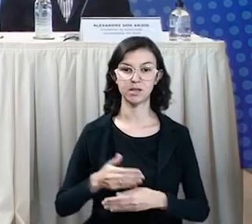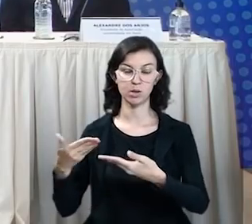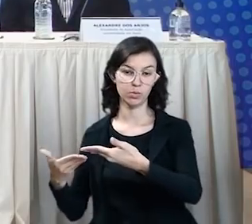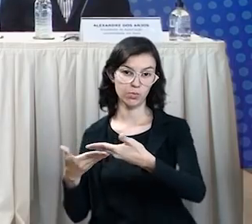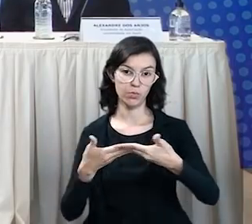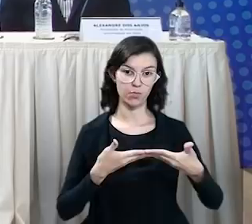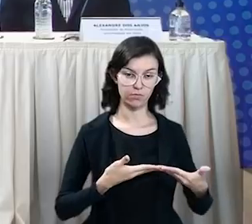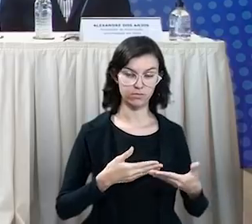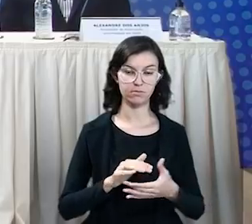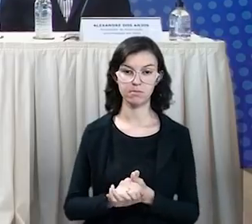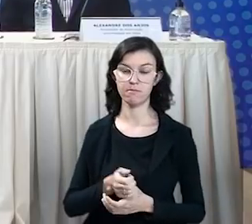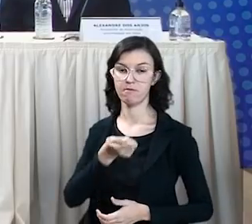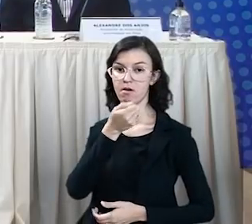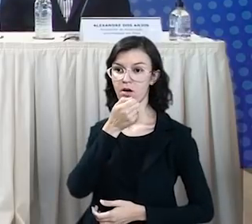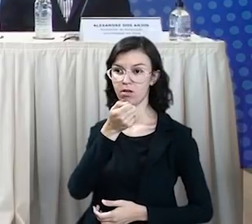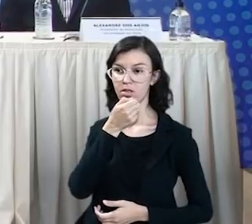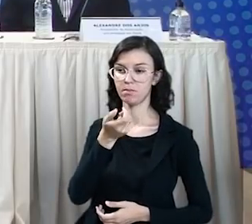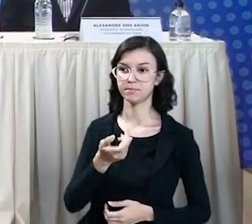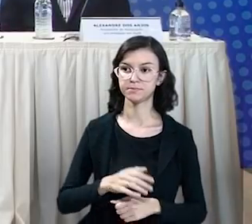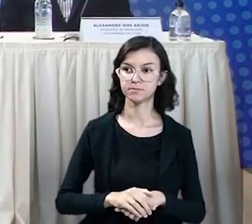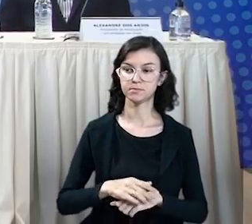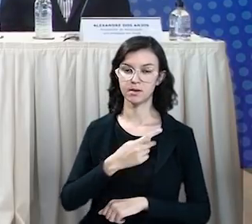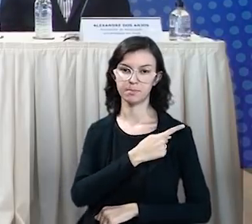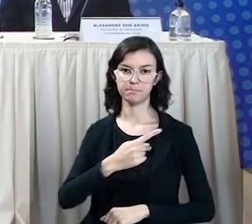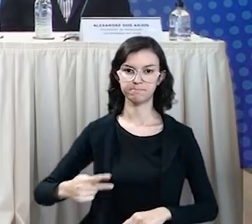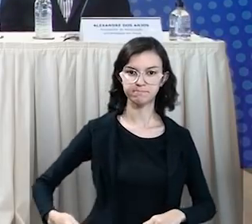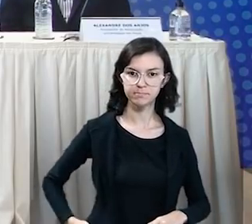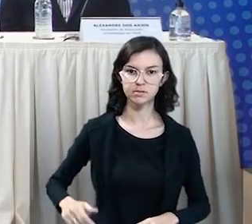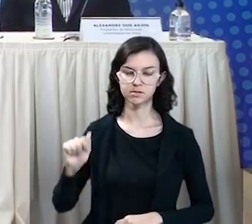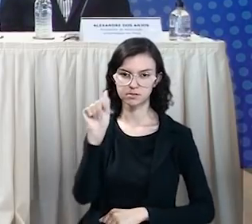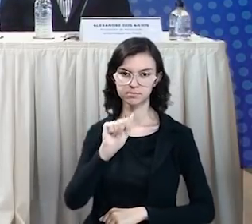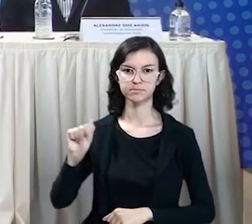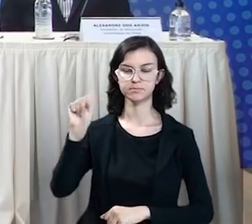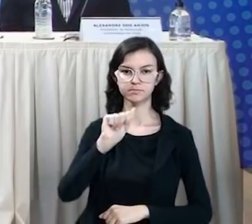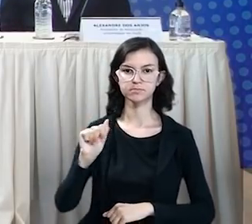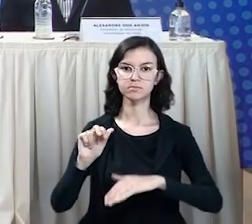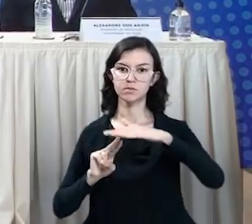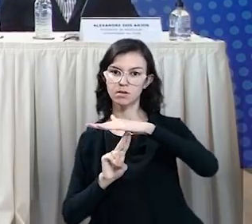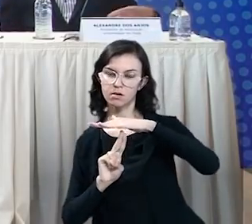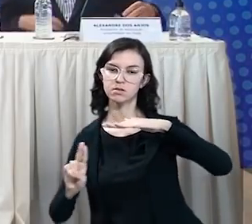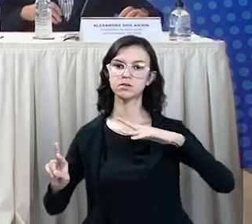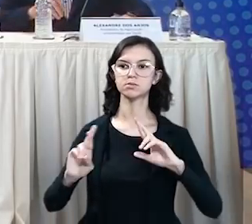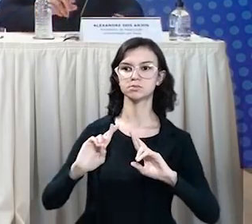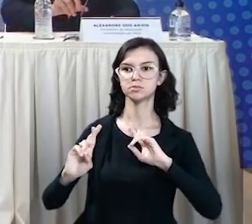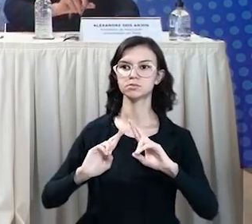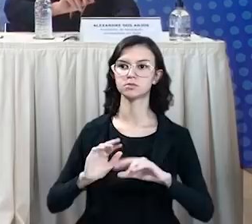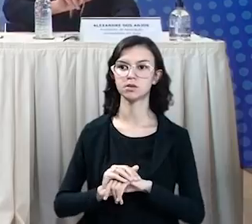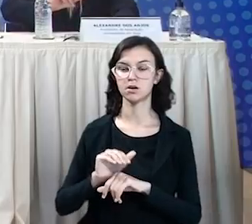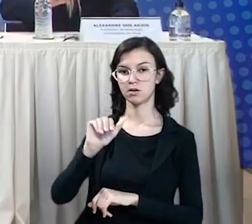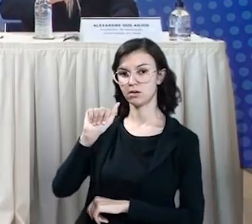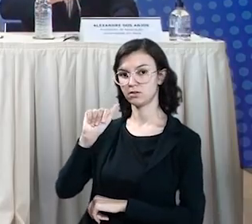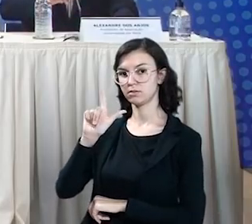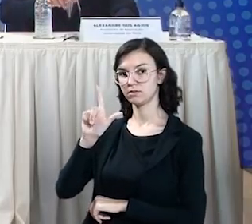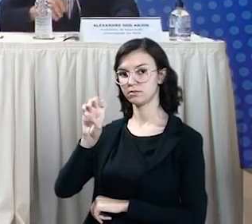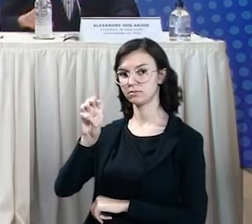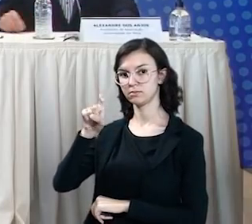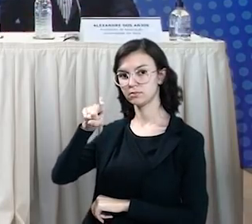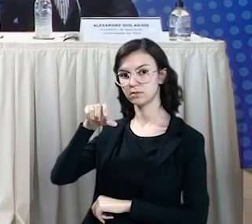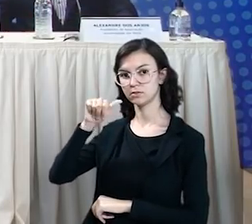Convidamos a fazer uso da palavra o presidente da Associação Universidade em Rede, Alexandre dos Anjos.